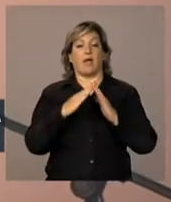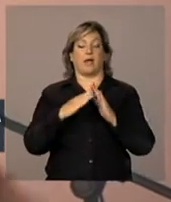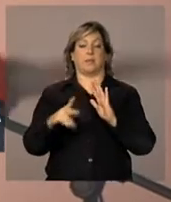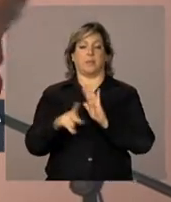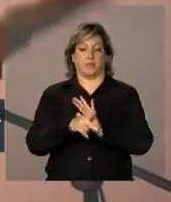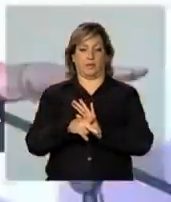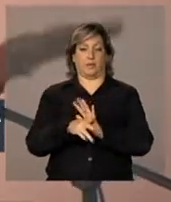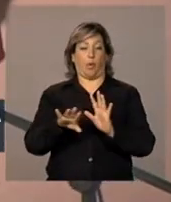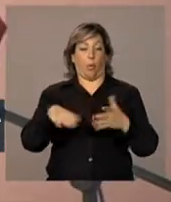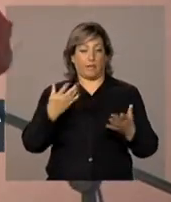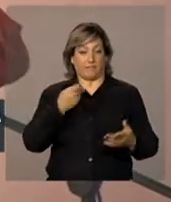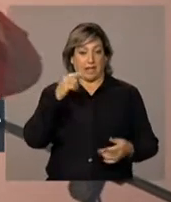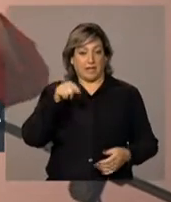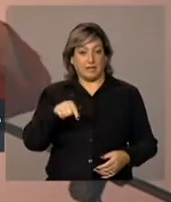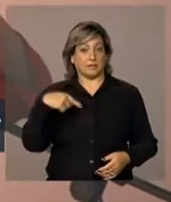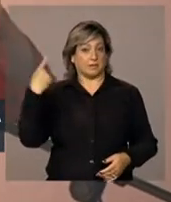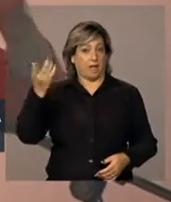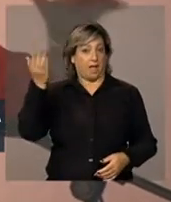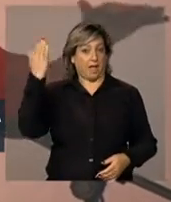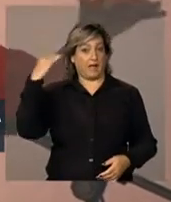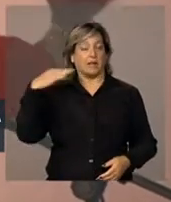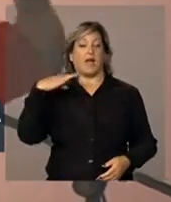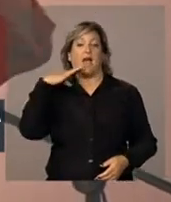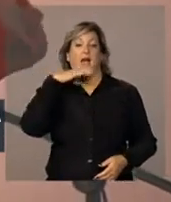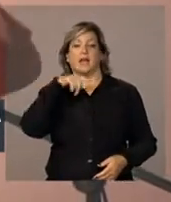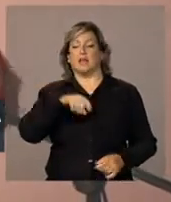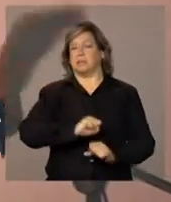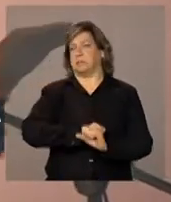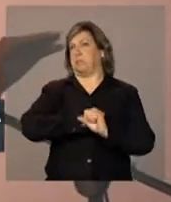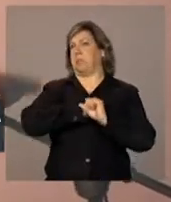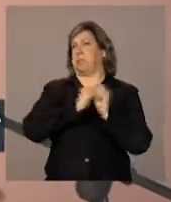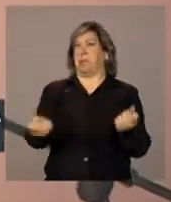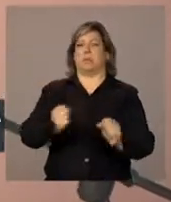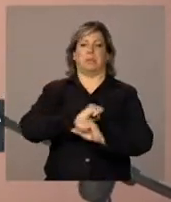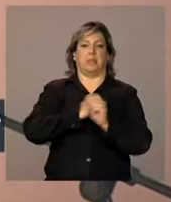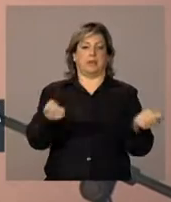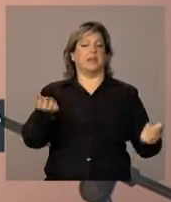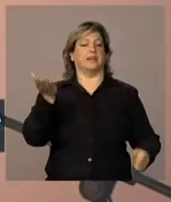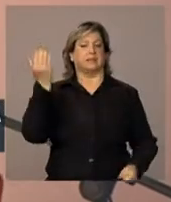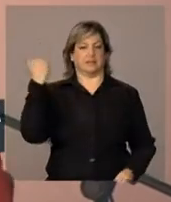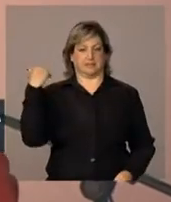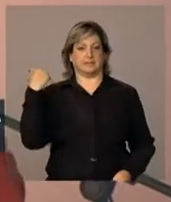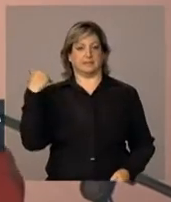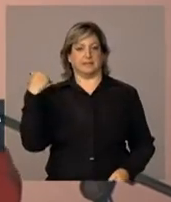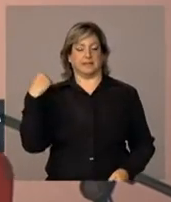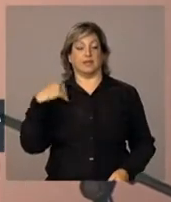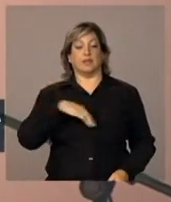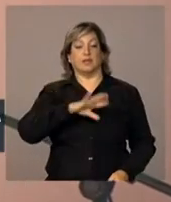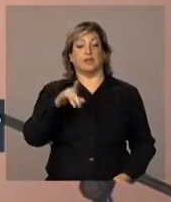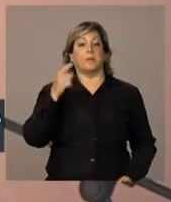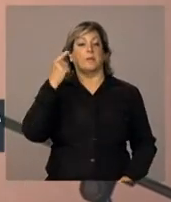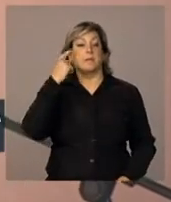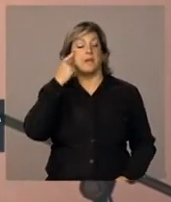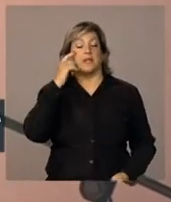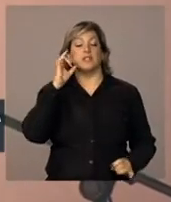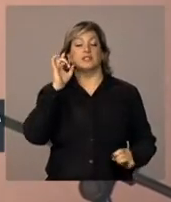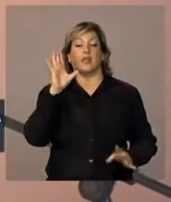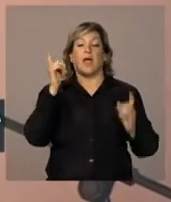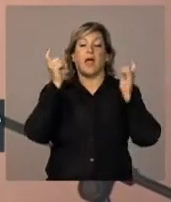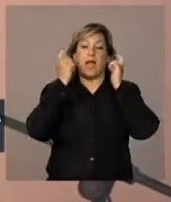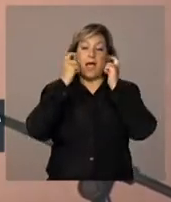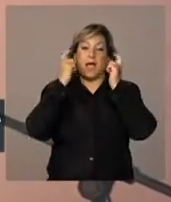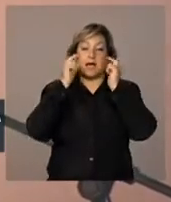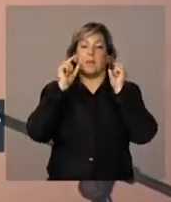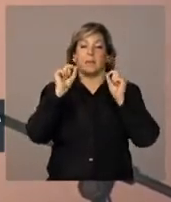casa era considerado um absurdo, que só passava na cabeça